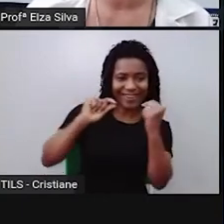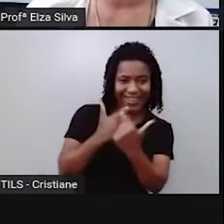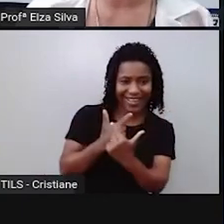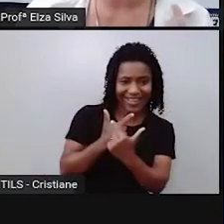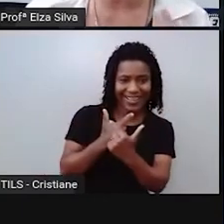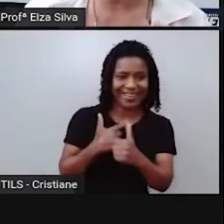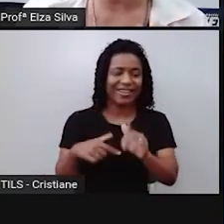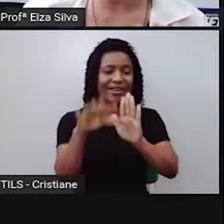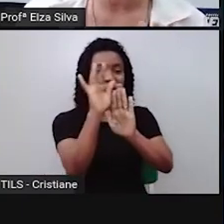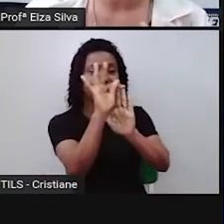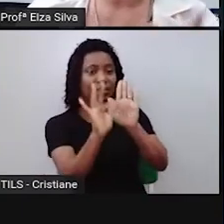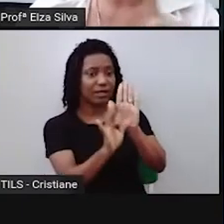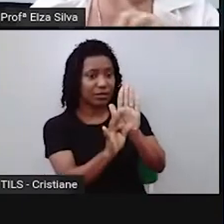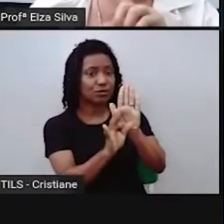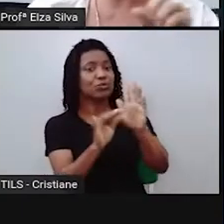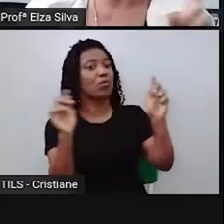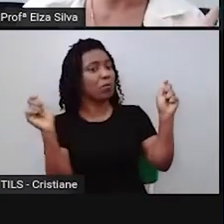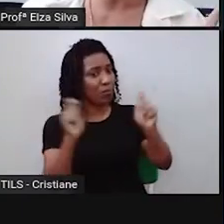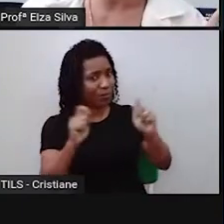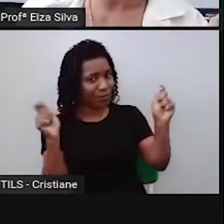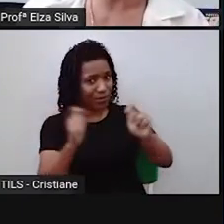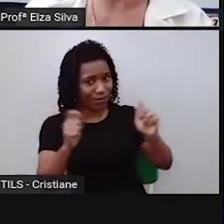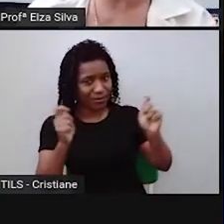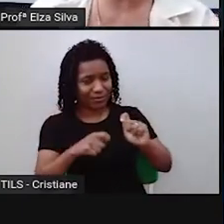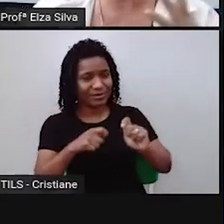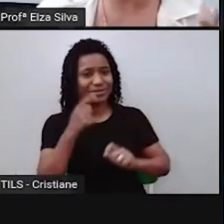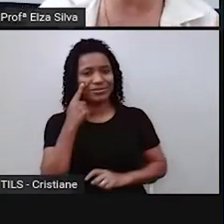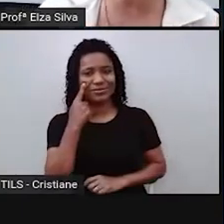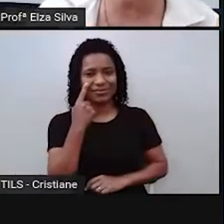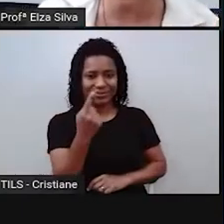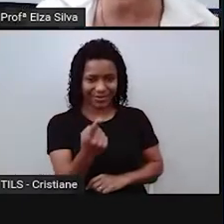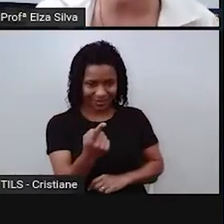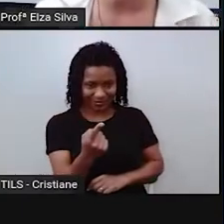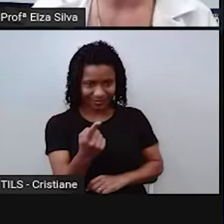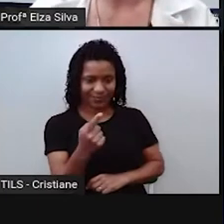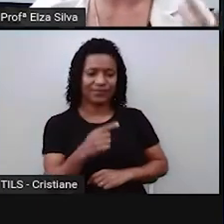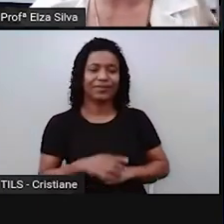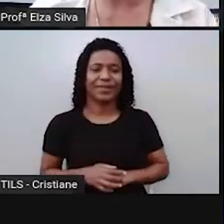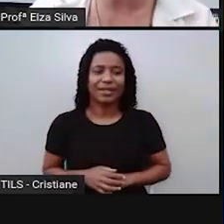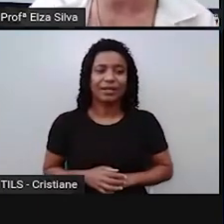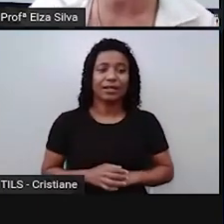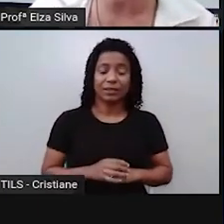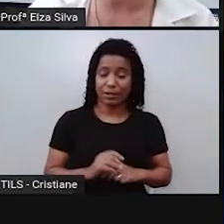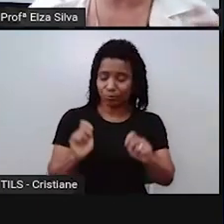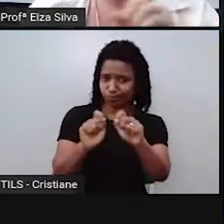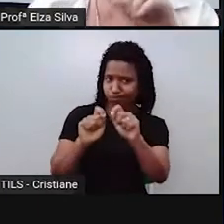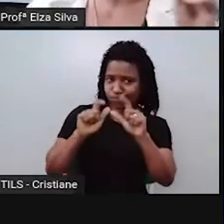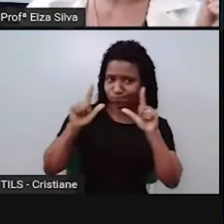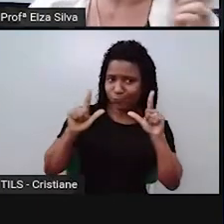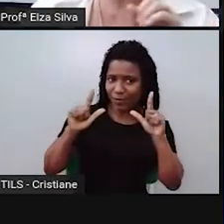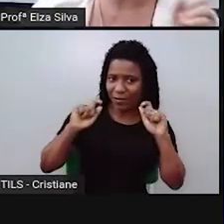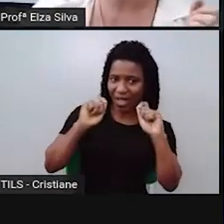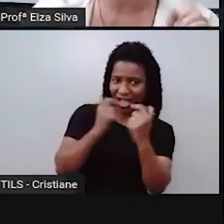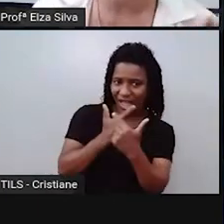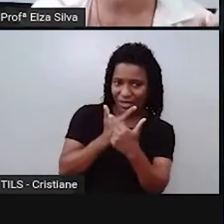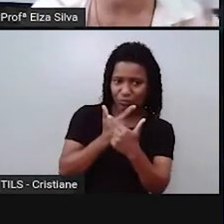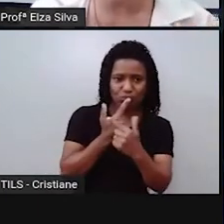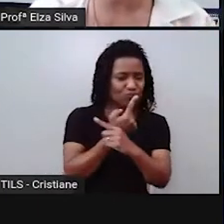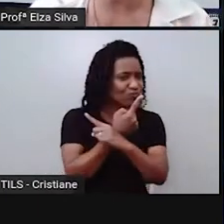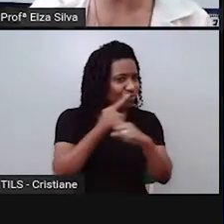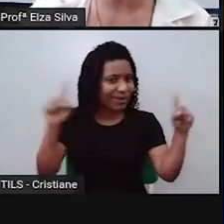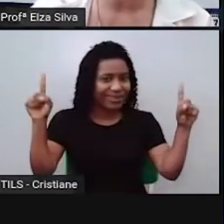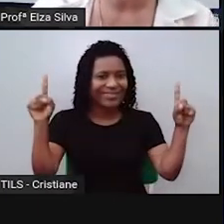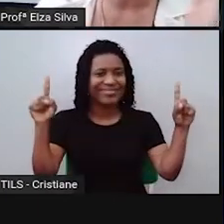aqui. Memed, not. Então, a crítica também aos memes, né? Not, né?